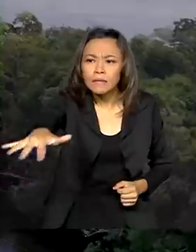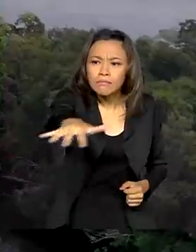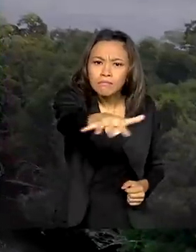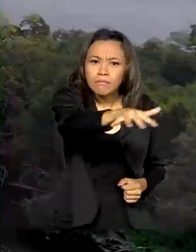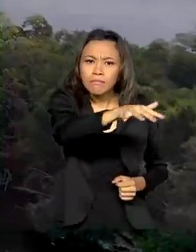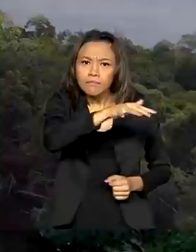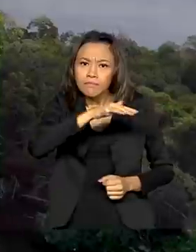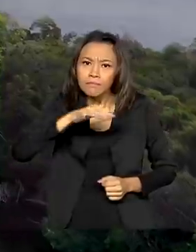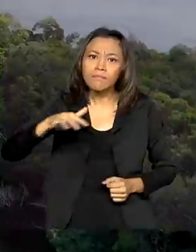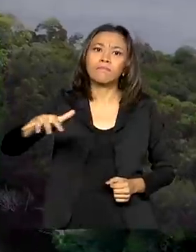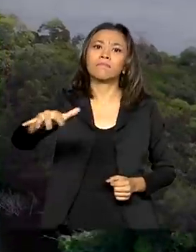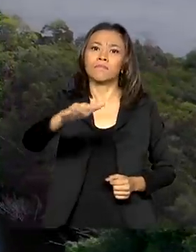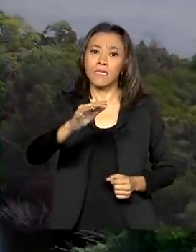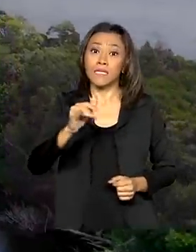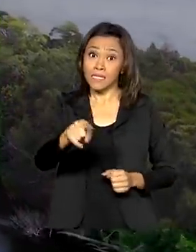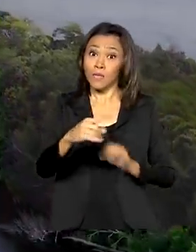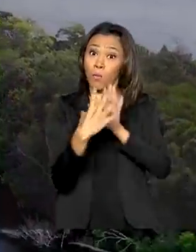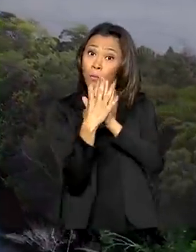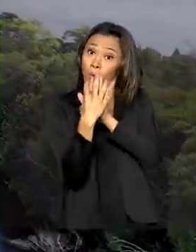faz, e é um exemplo para todos nós. Obrigado.